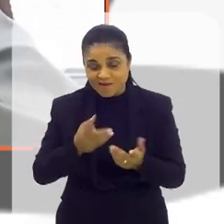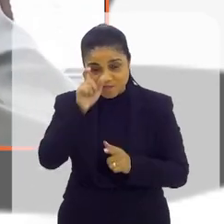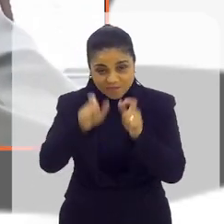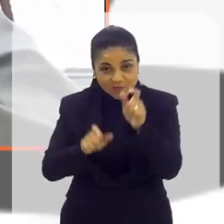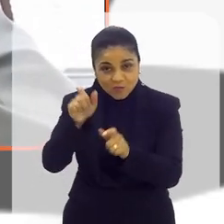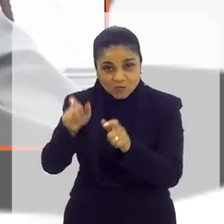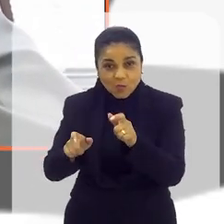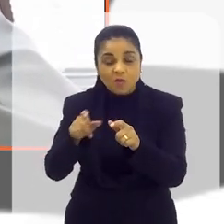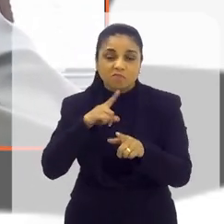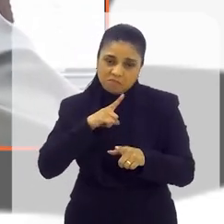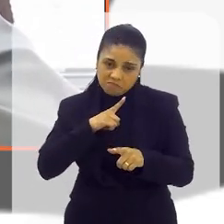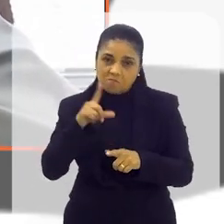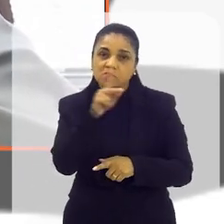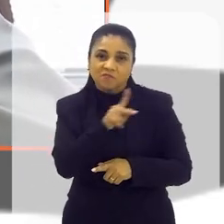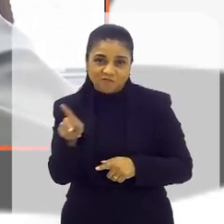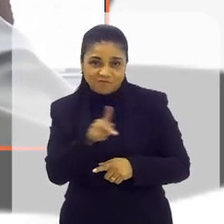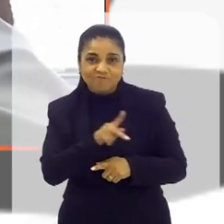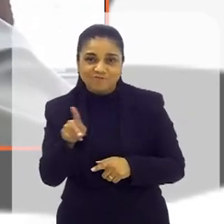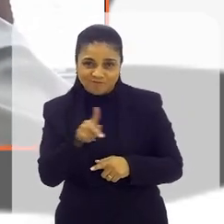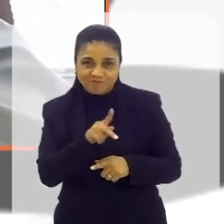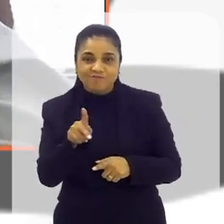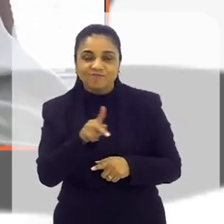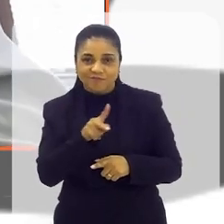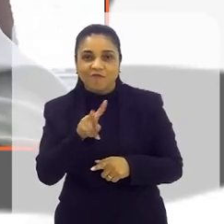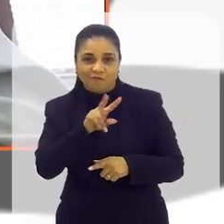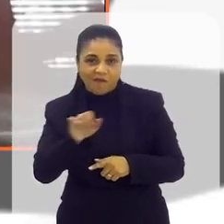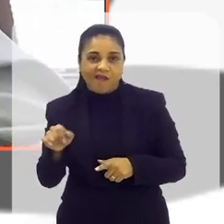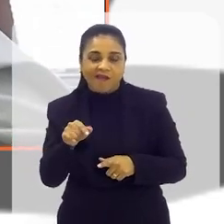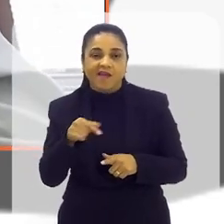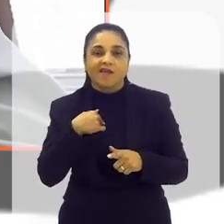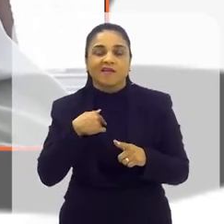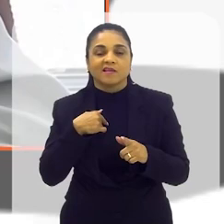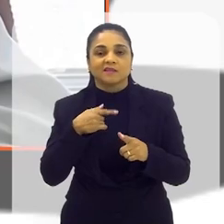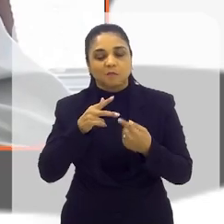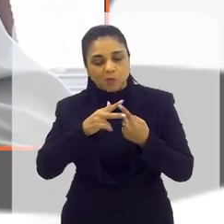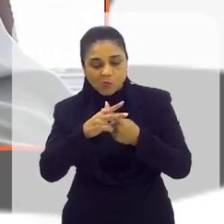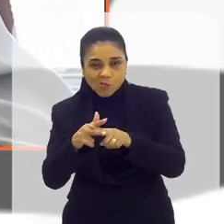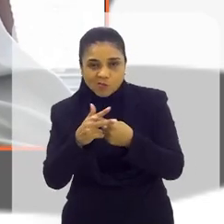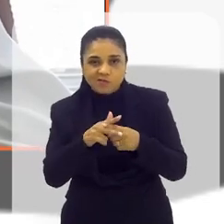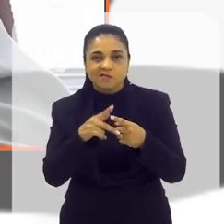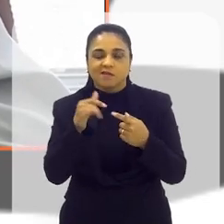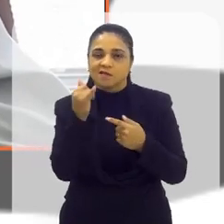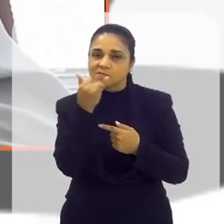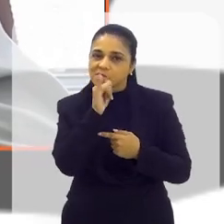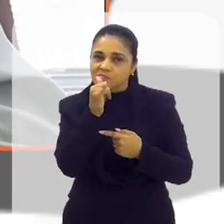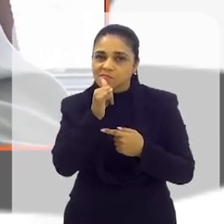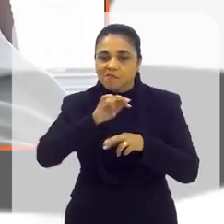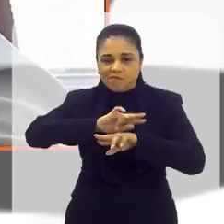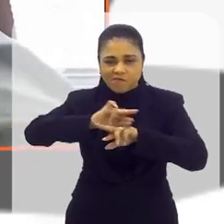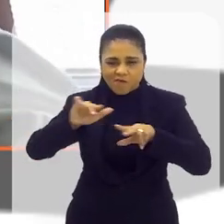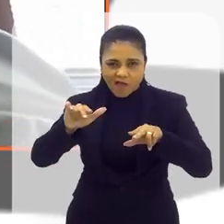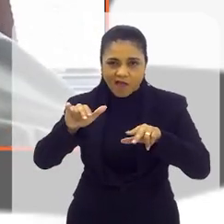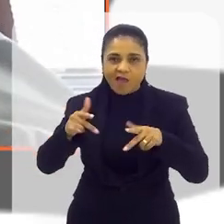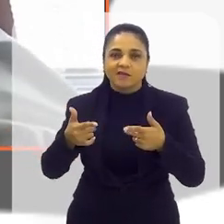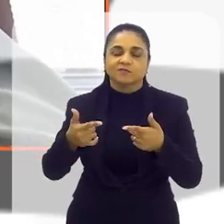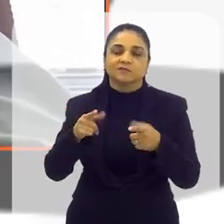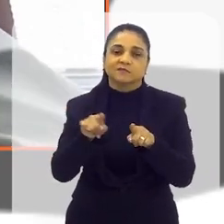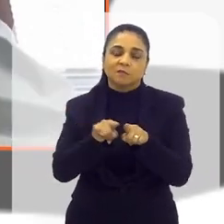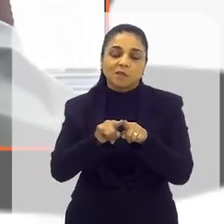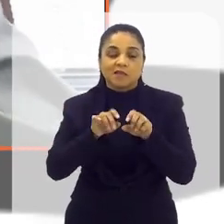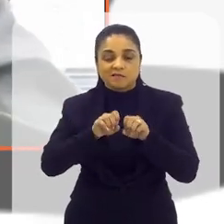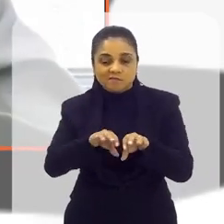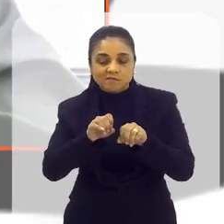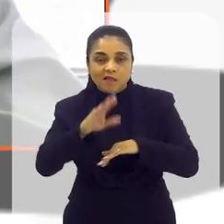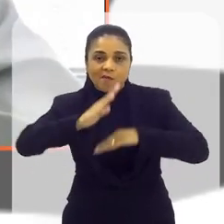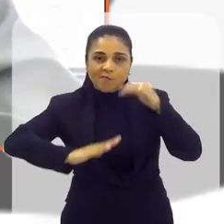para as pessoas, vamos ter professores que, além de recuperar os equipamentos, vão poder ensinar uma